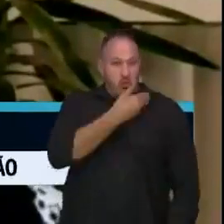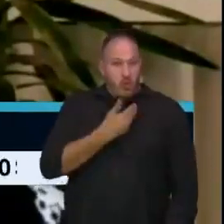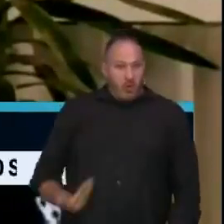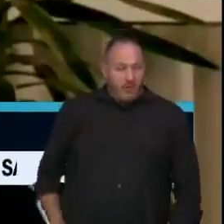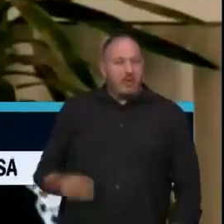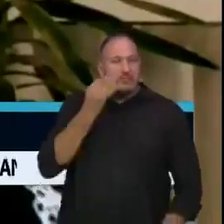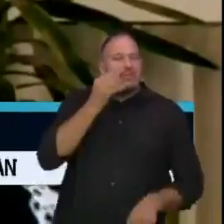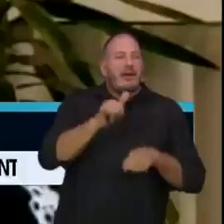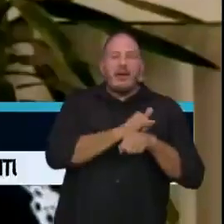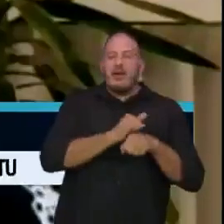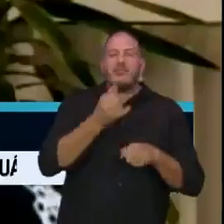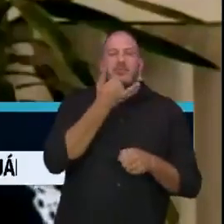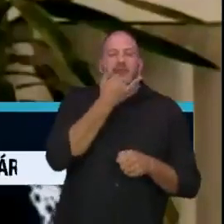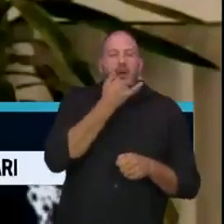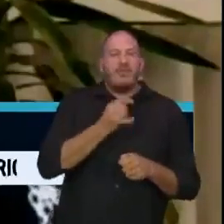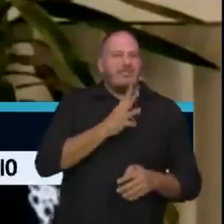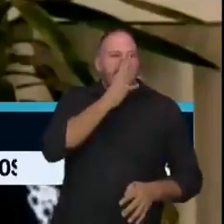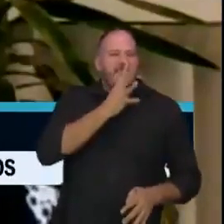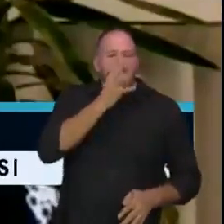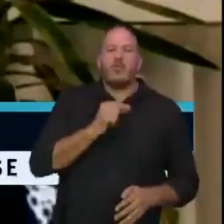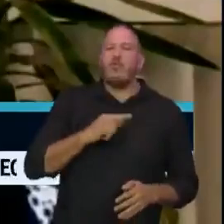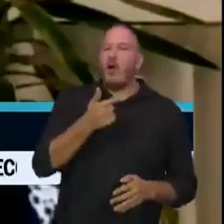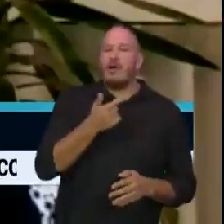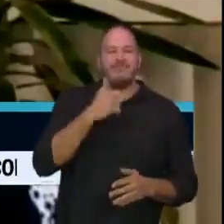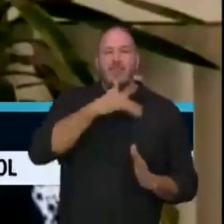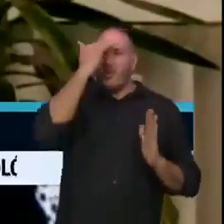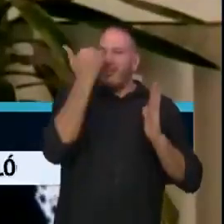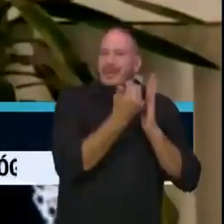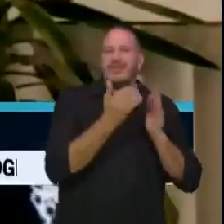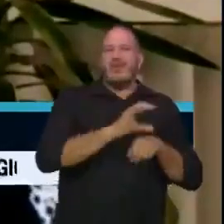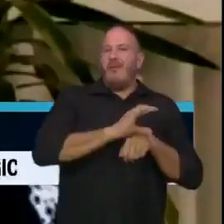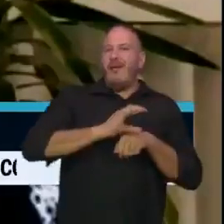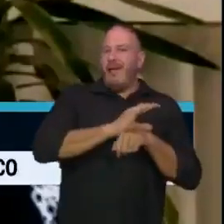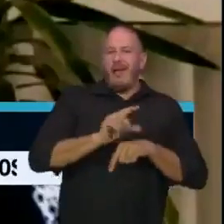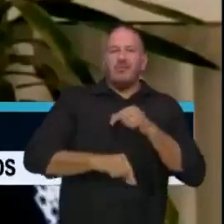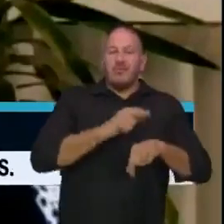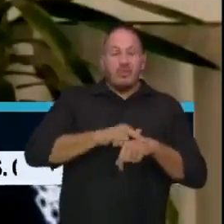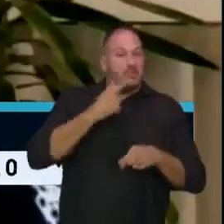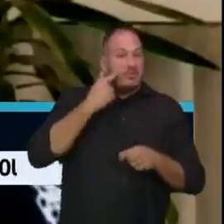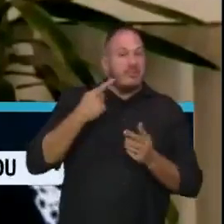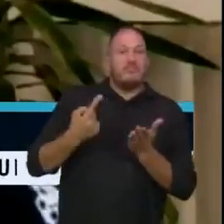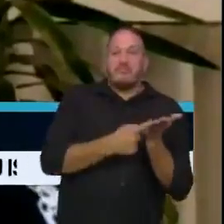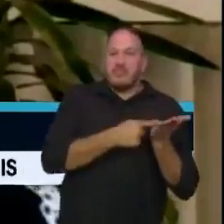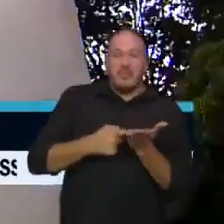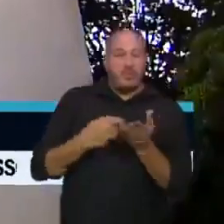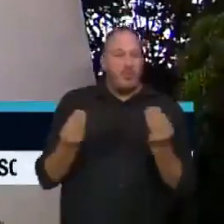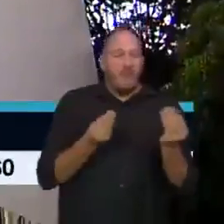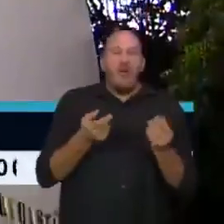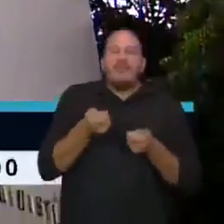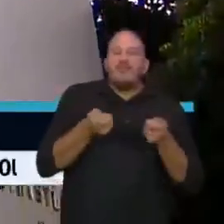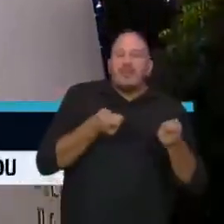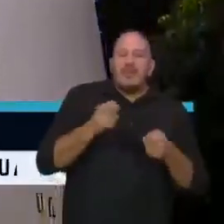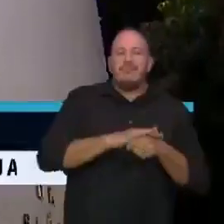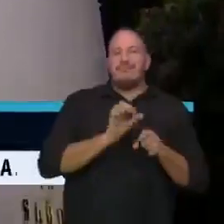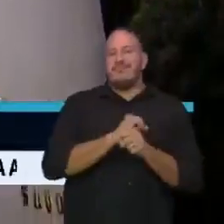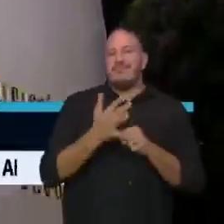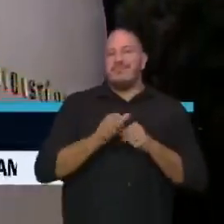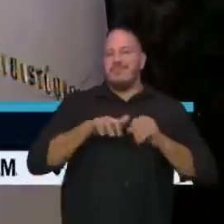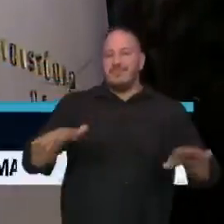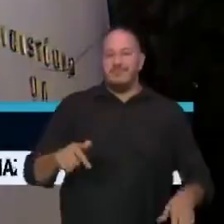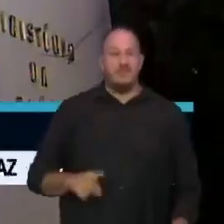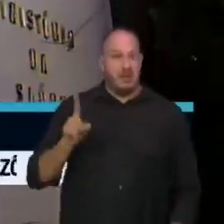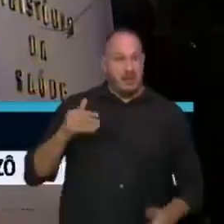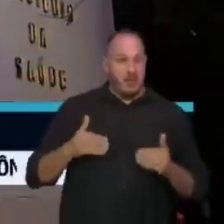manejando de forma abusiva, inconstitucional, os créditos extraordinários na gestão da pandemia. O Ministério da